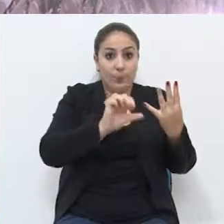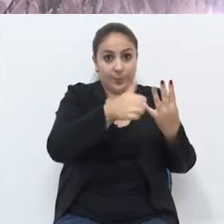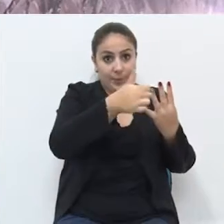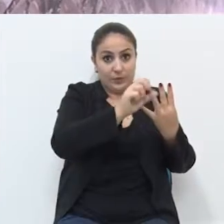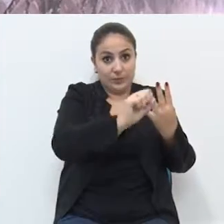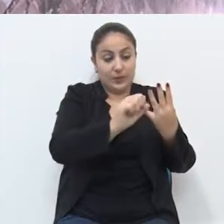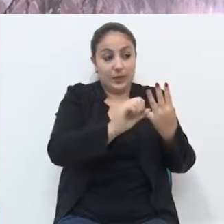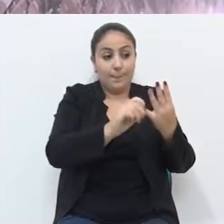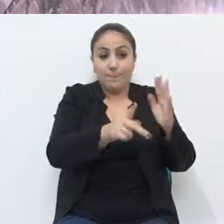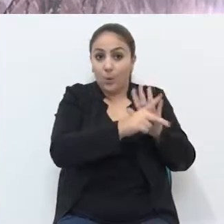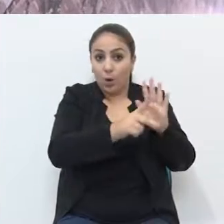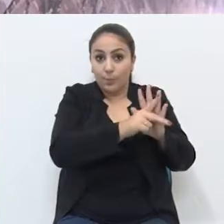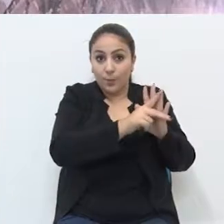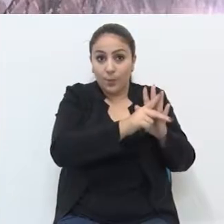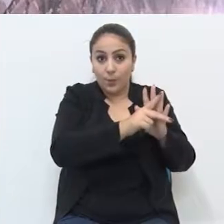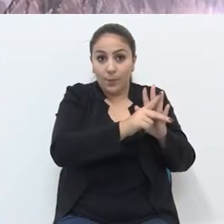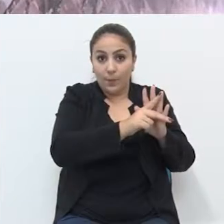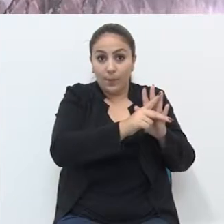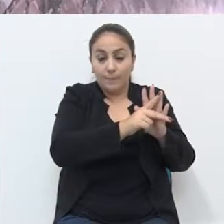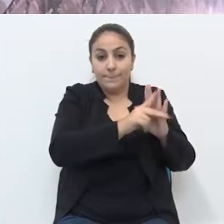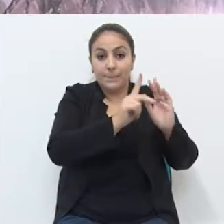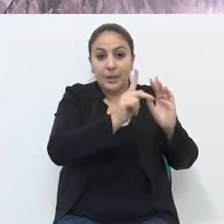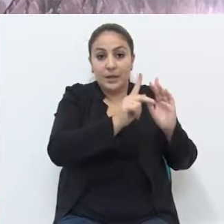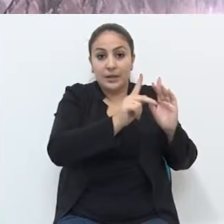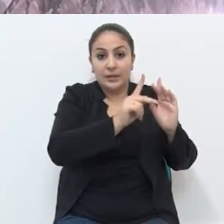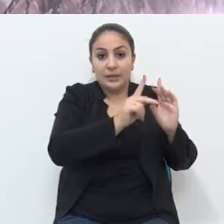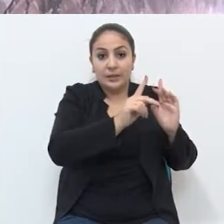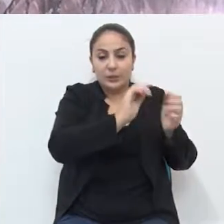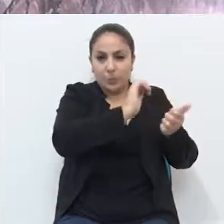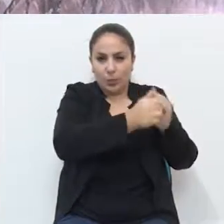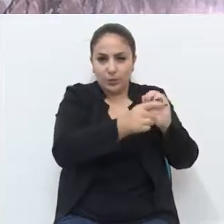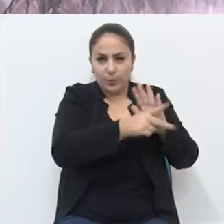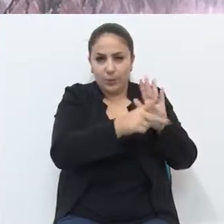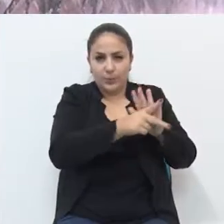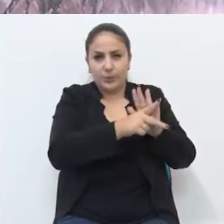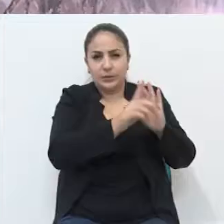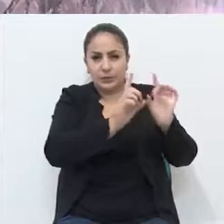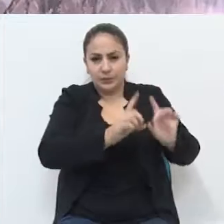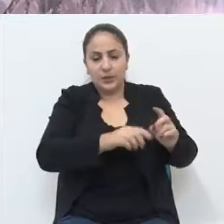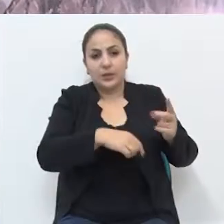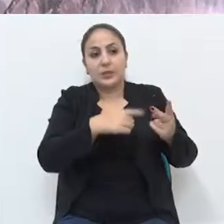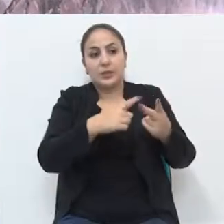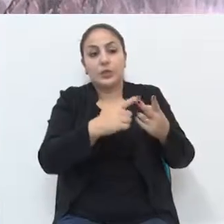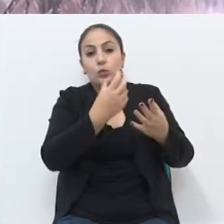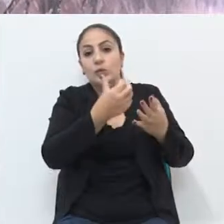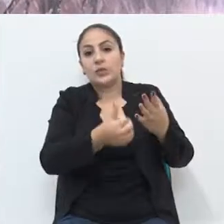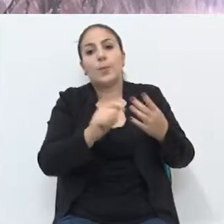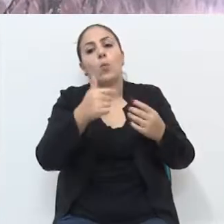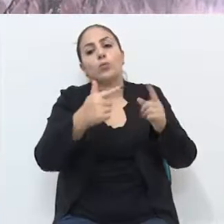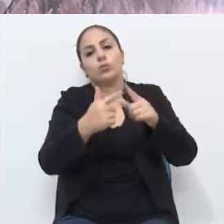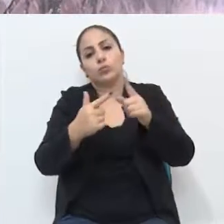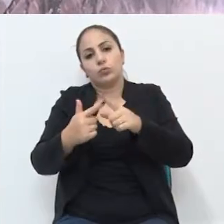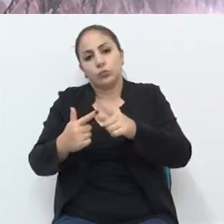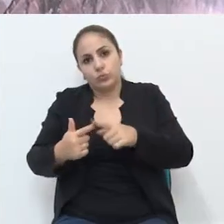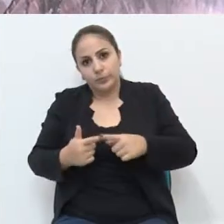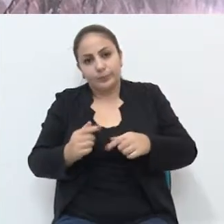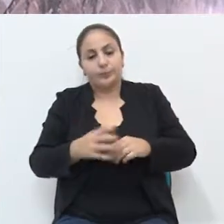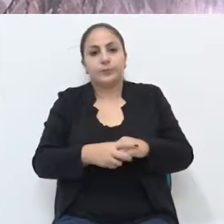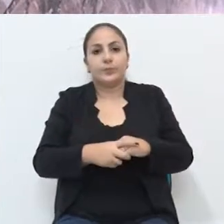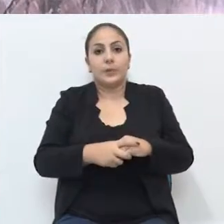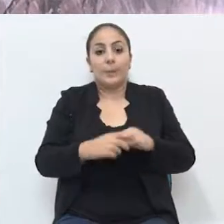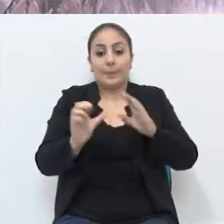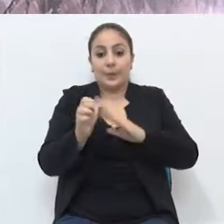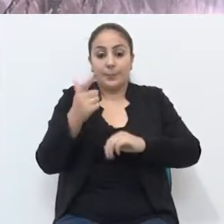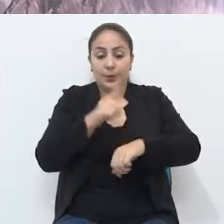destinados exclusivamente para o paradesporto, que é importantíssimo isso, e os outros 16 para as outras categorias.